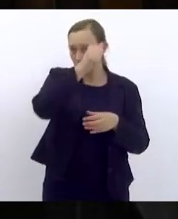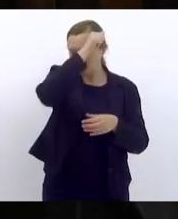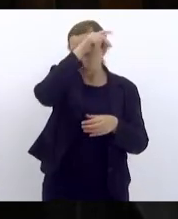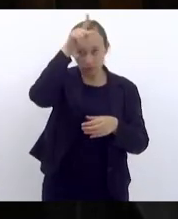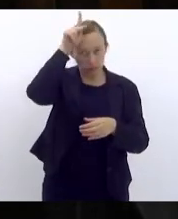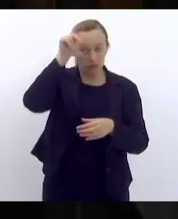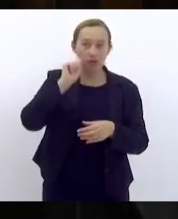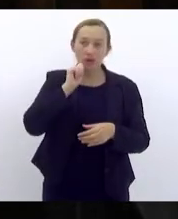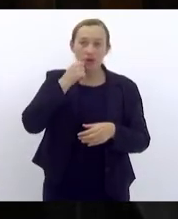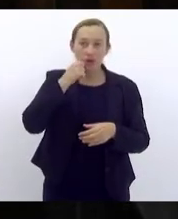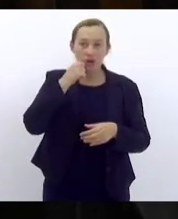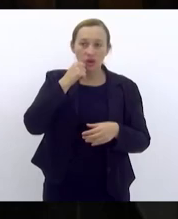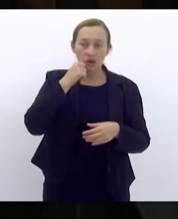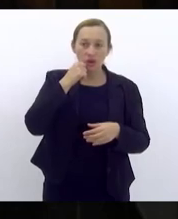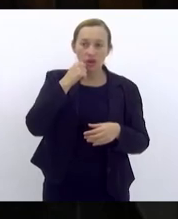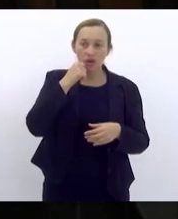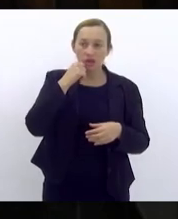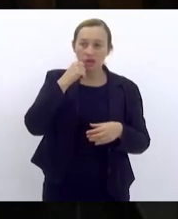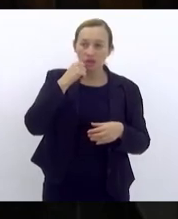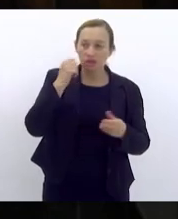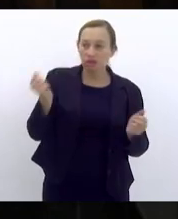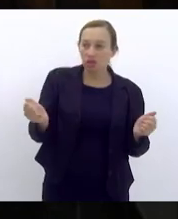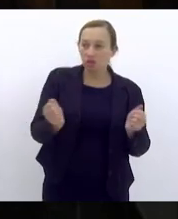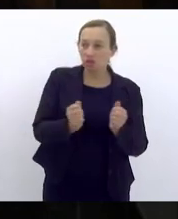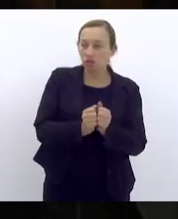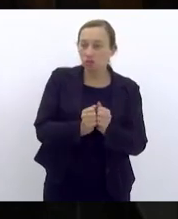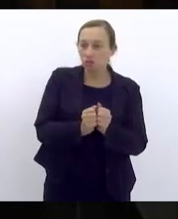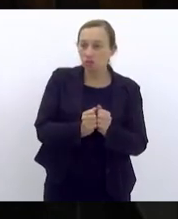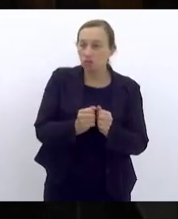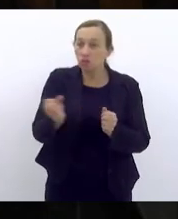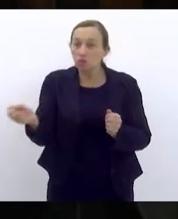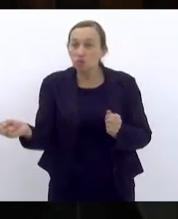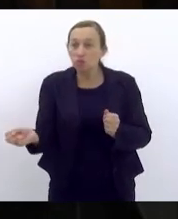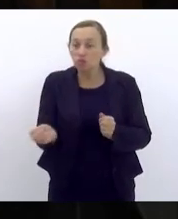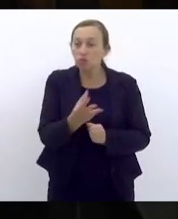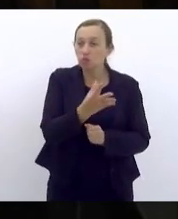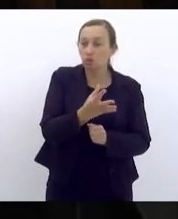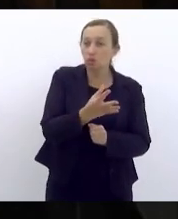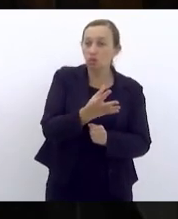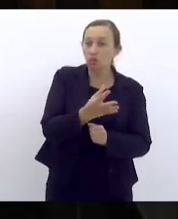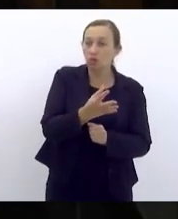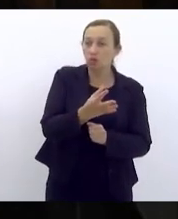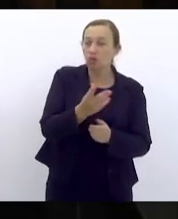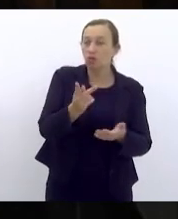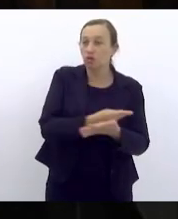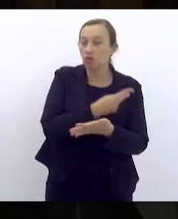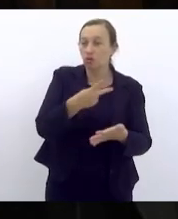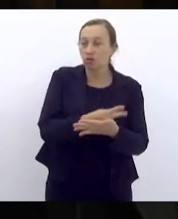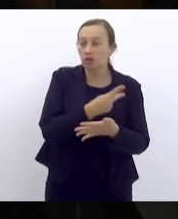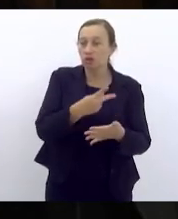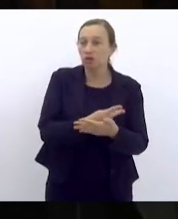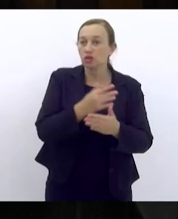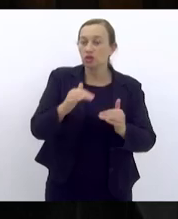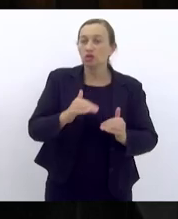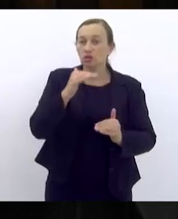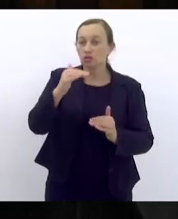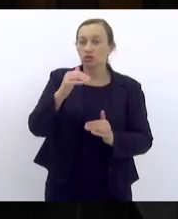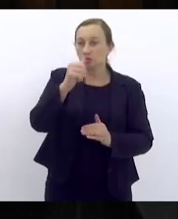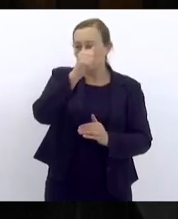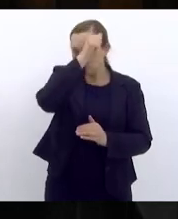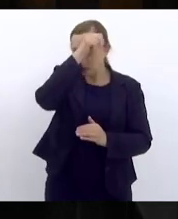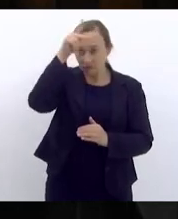é envolvido em novo escândalo subprefeita Marli Pessanha é